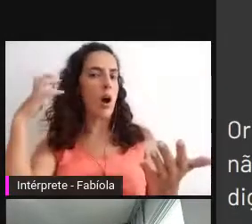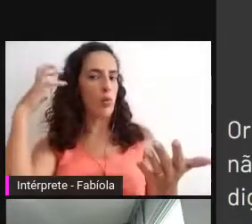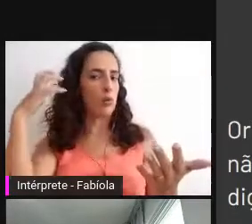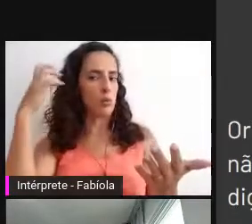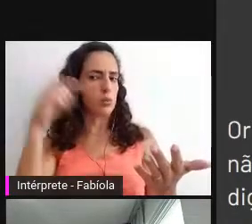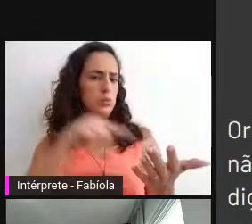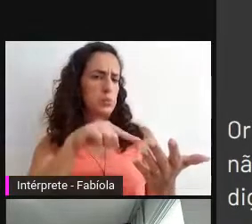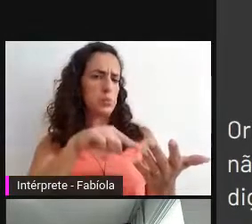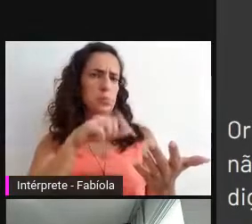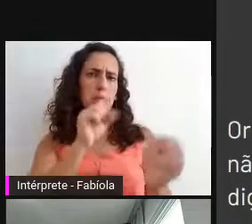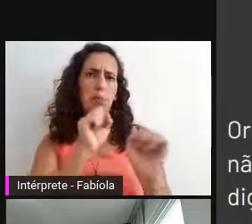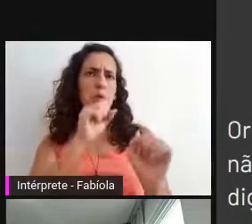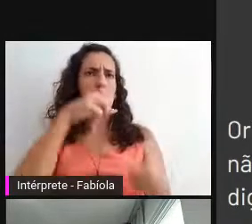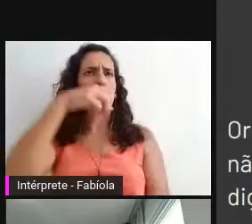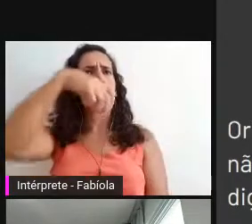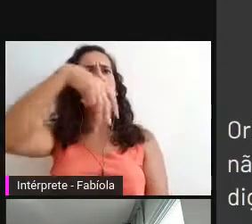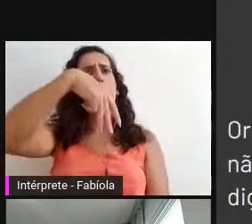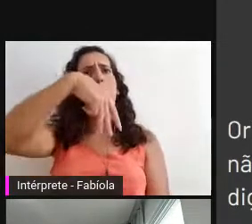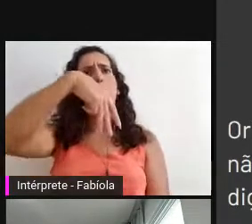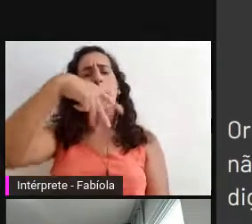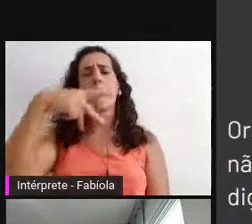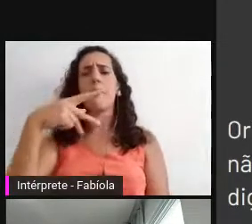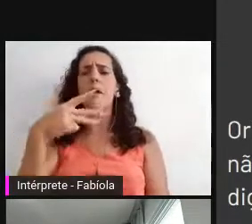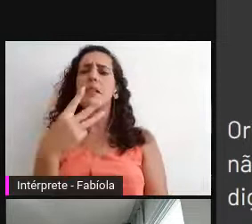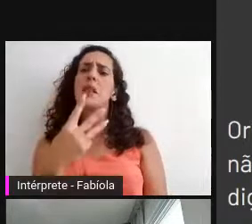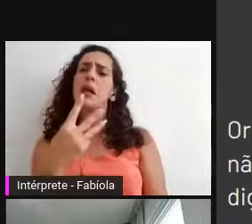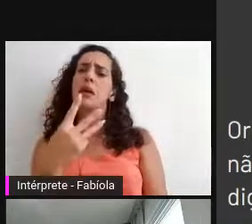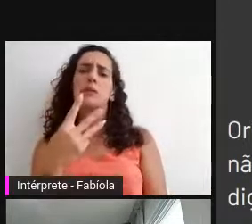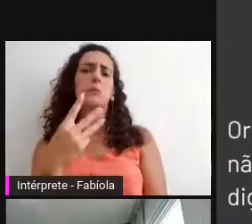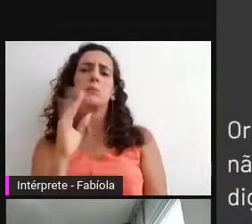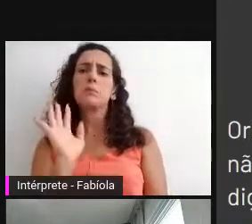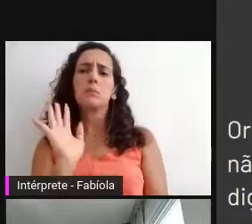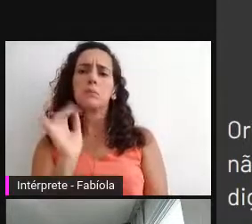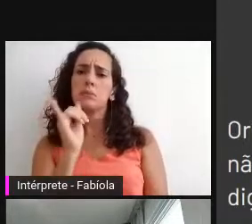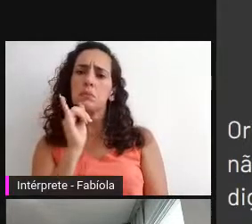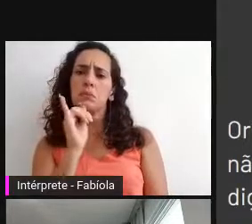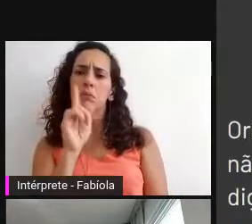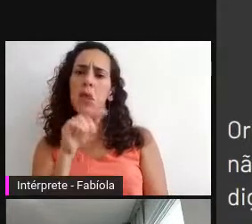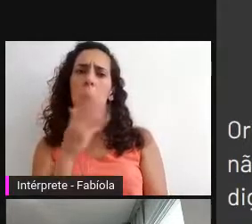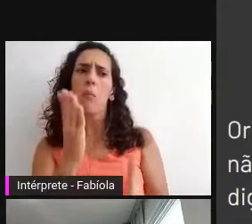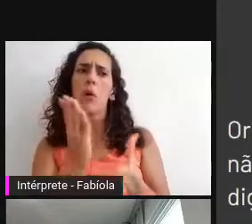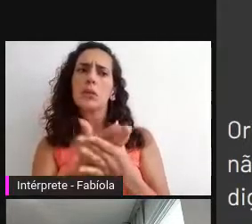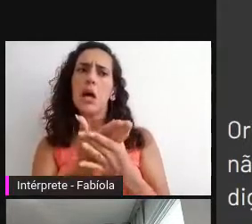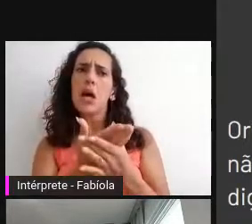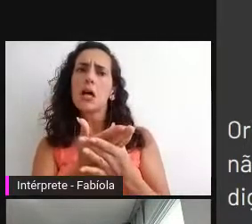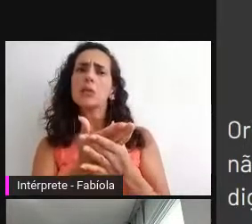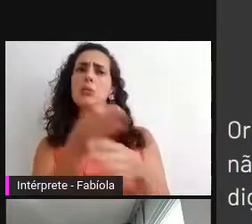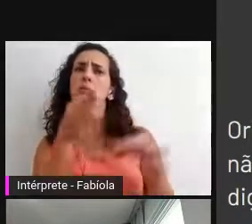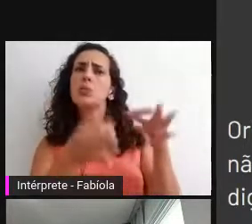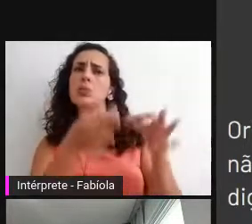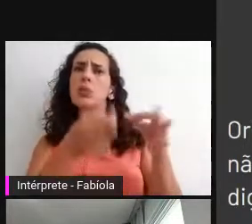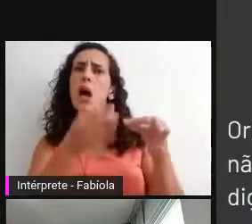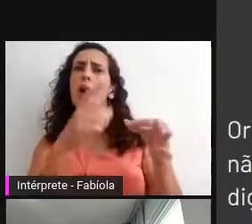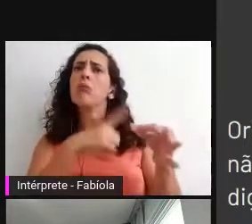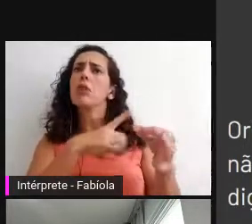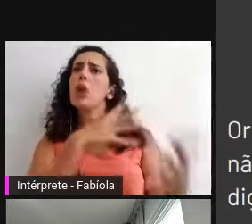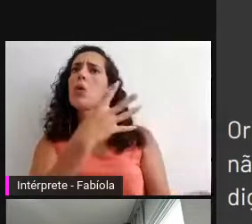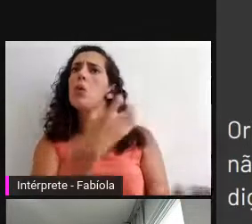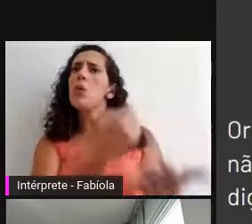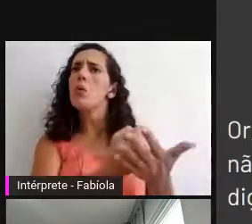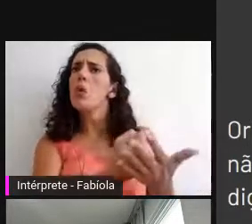MP3, por exemplo, que pode ser uma oitiva num processo judicial, ele é um tipo documental,